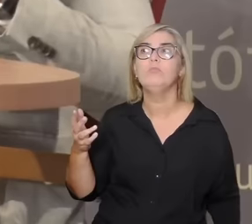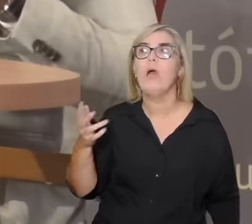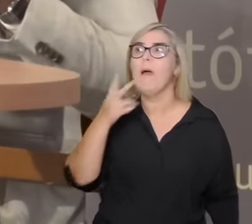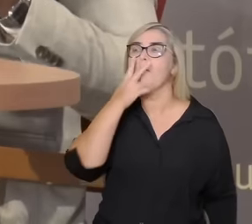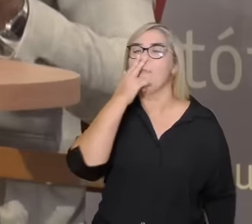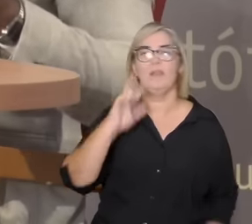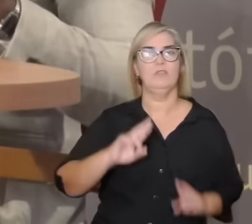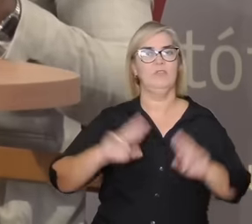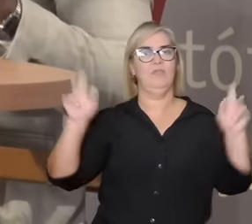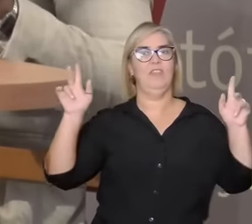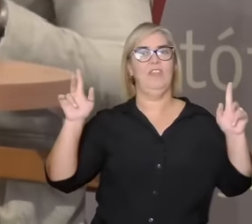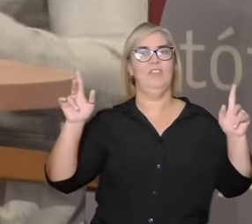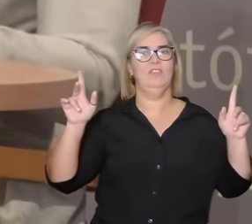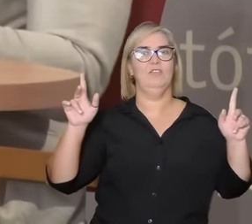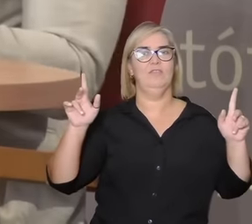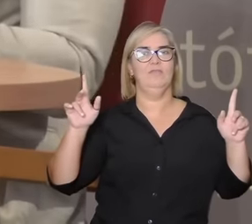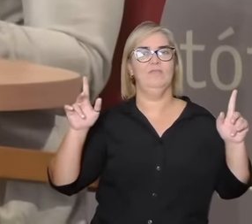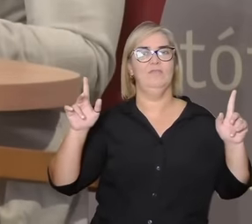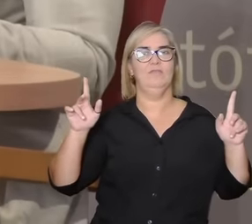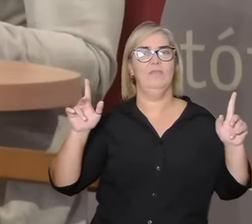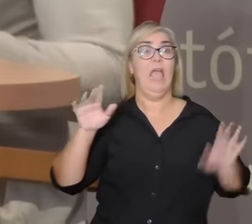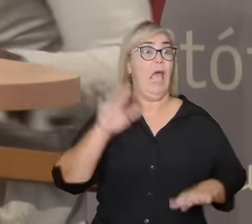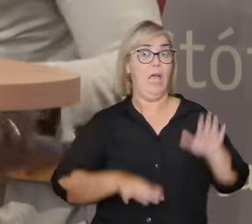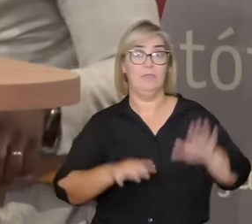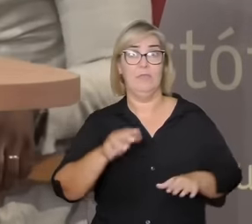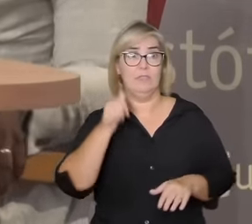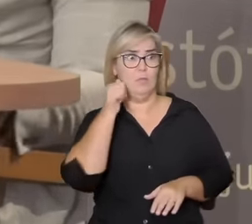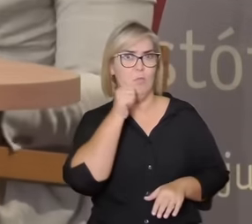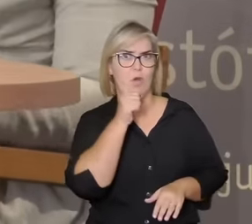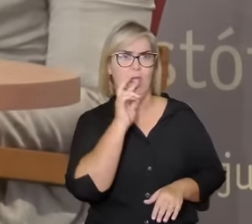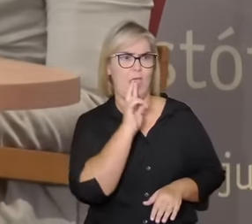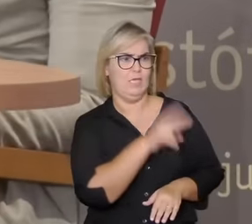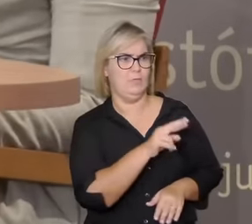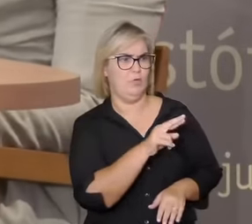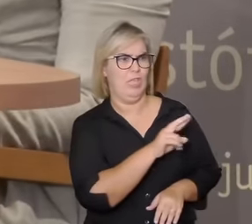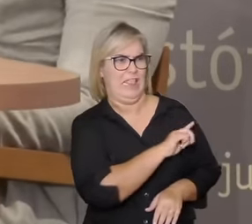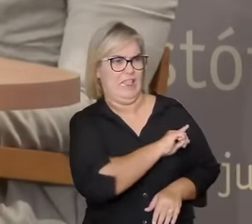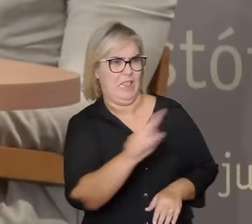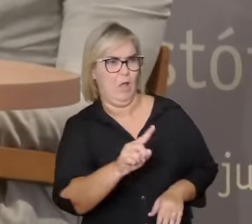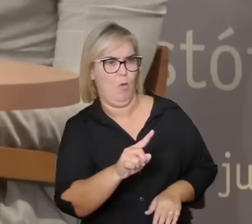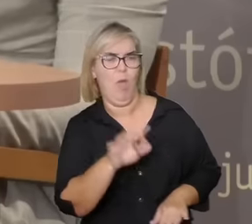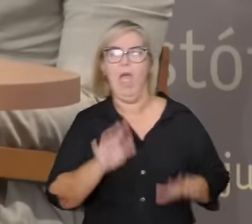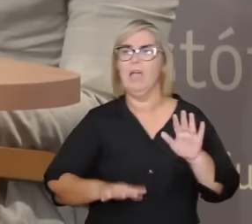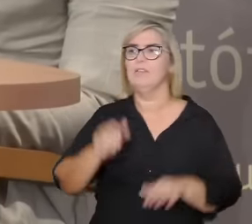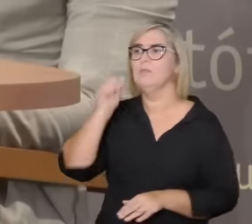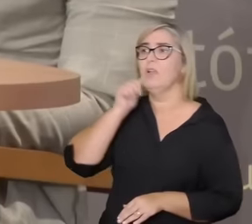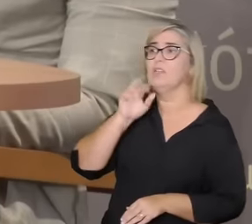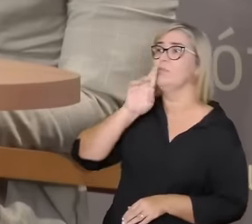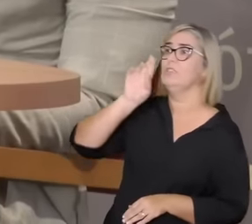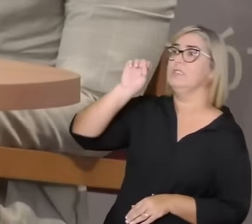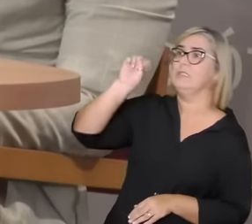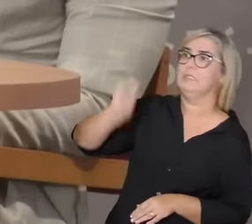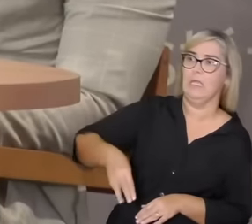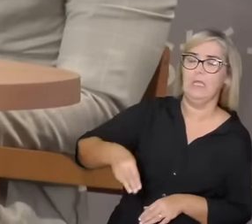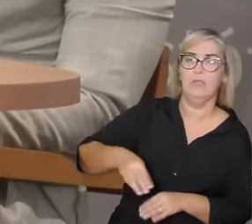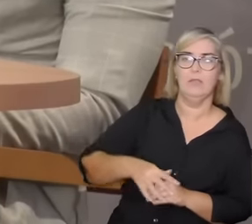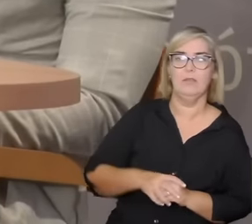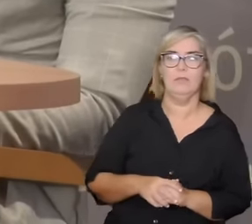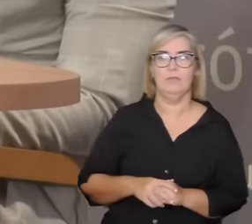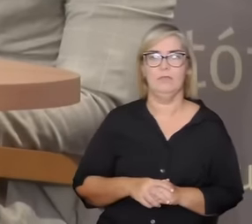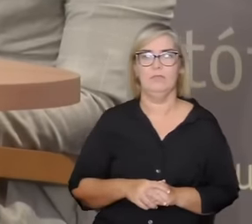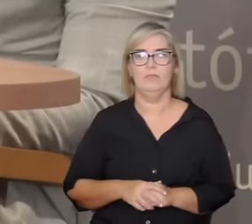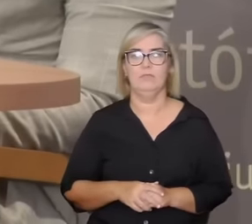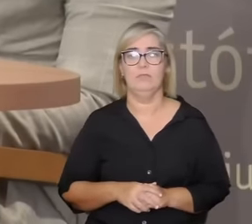a relação muda a relação ou pode dizer estou num dia desconfortável no momento eu não consigo